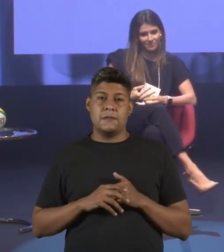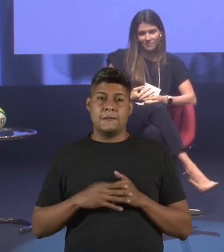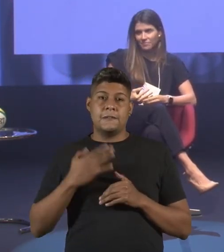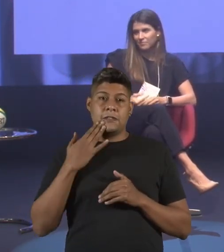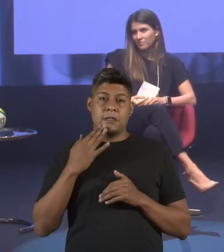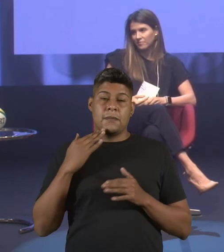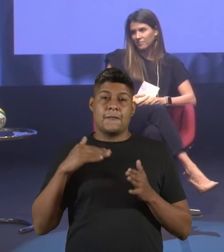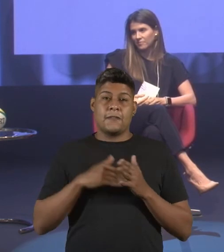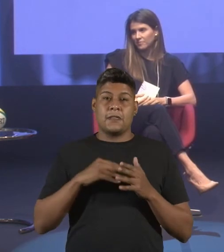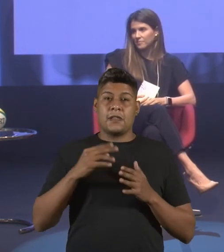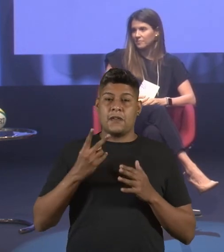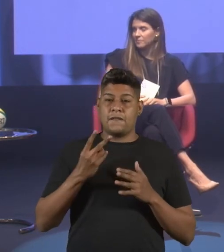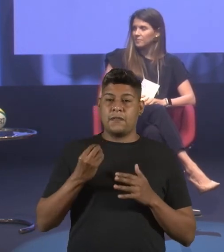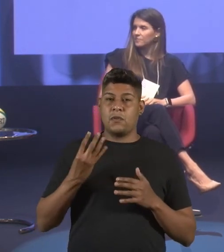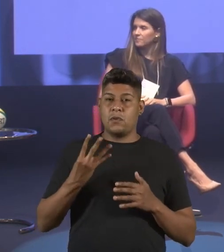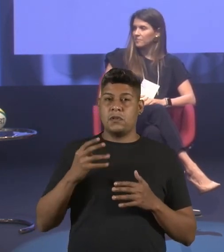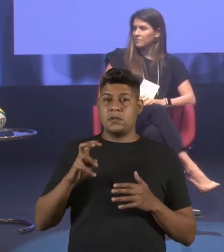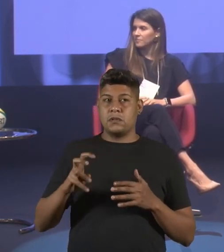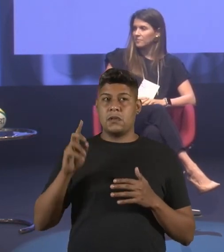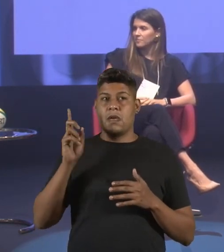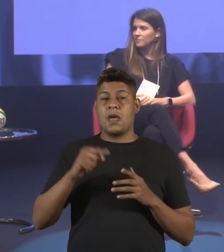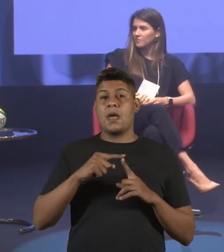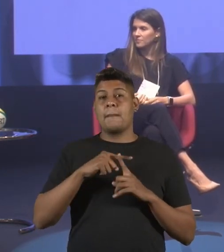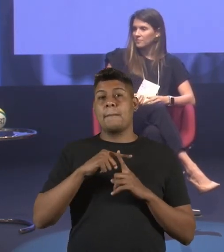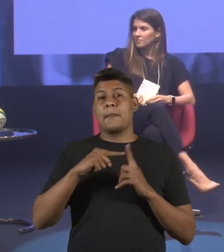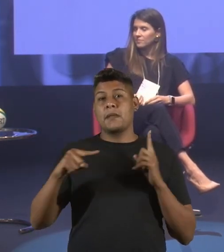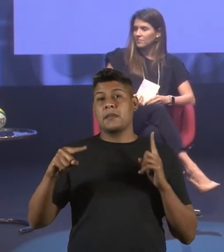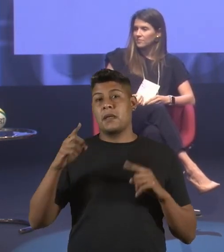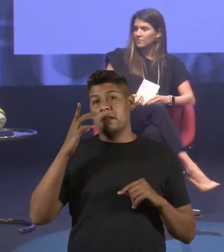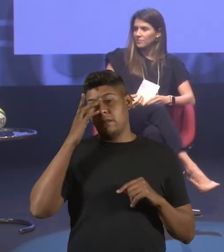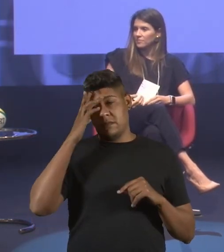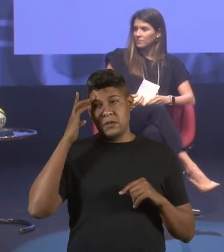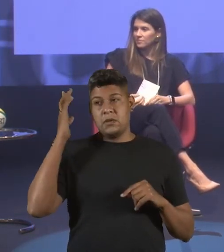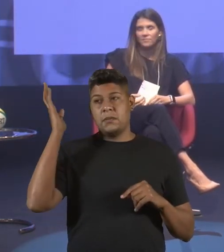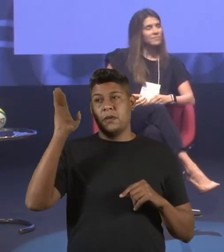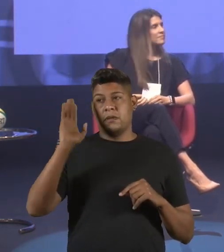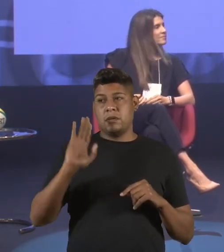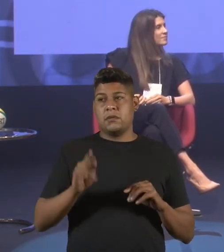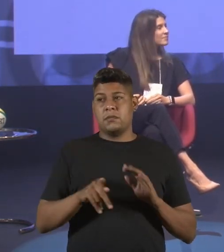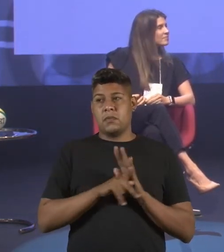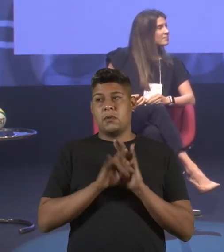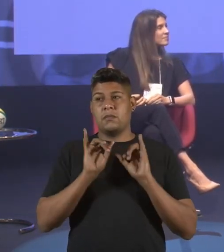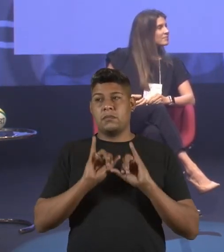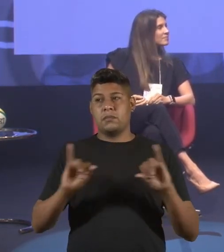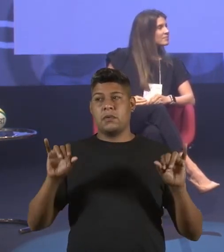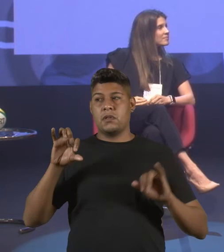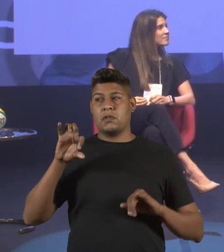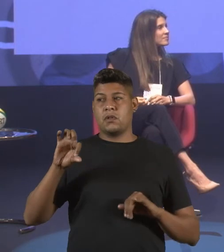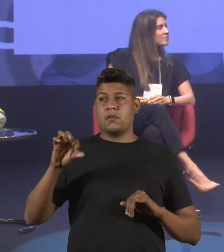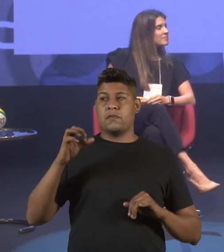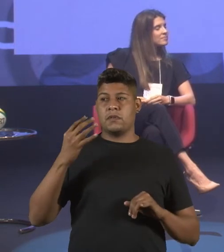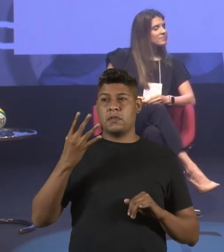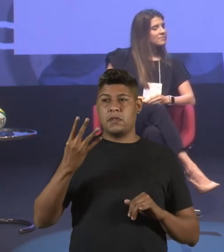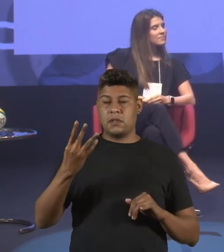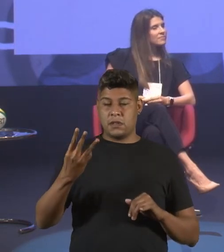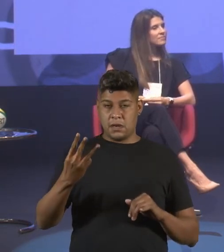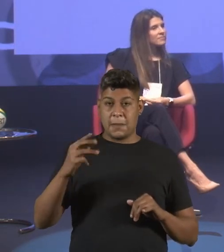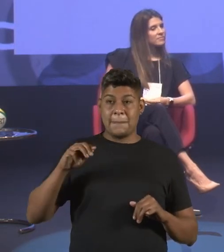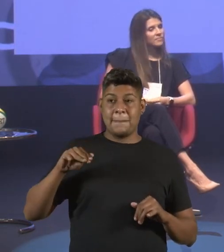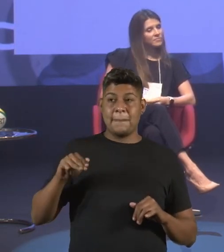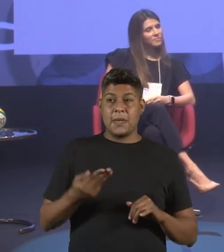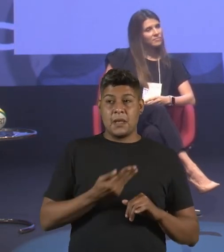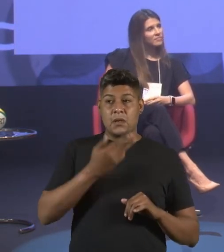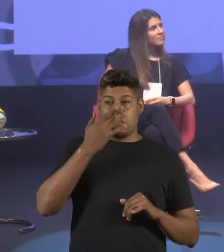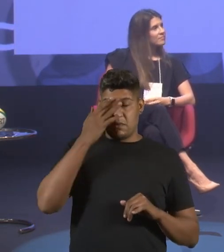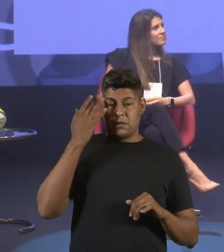Até 2045, será quase metade da população brasileira, segundo os dados. Serão 93 milhões de pessoas